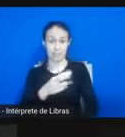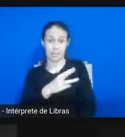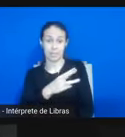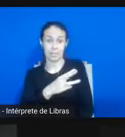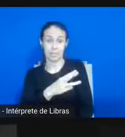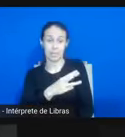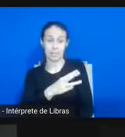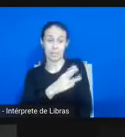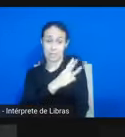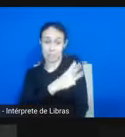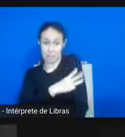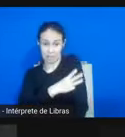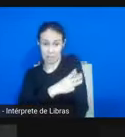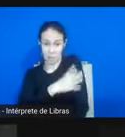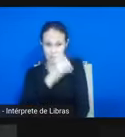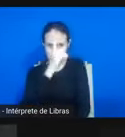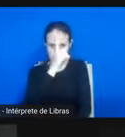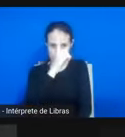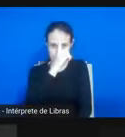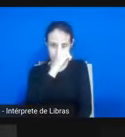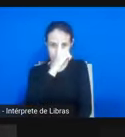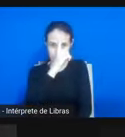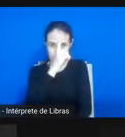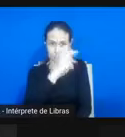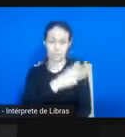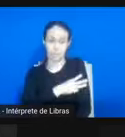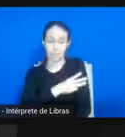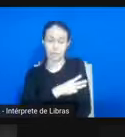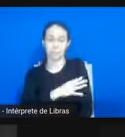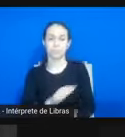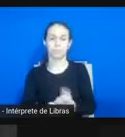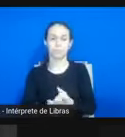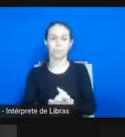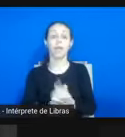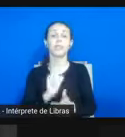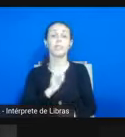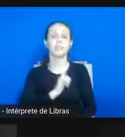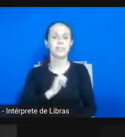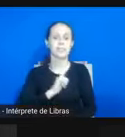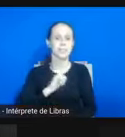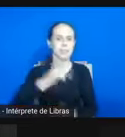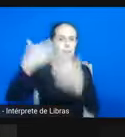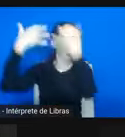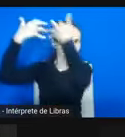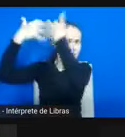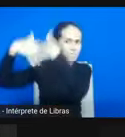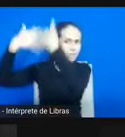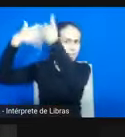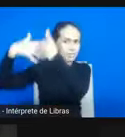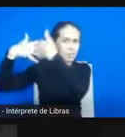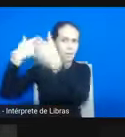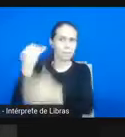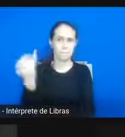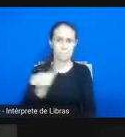ano do ensino fundamental, tá? Porque no livro tem uma reflexão muito importante, lá no início, na página 17,